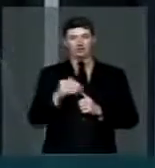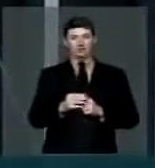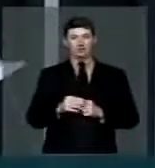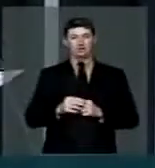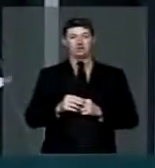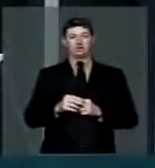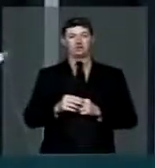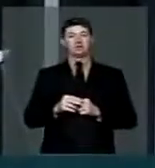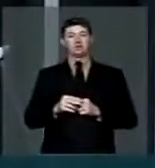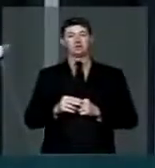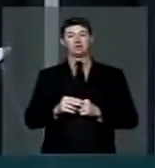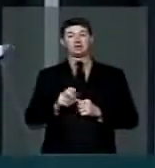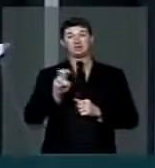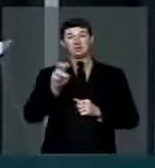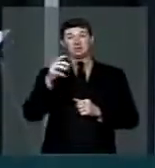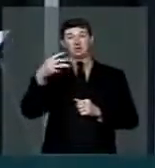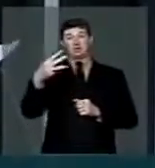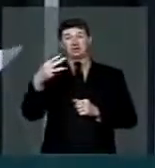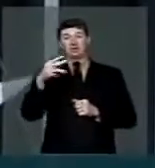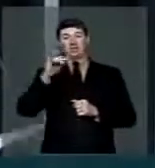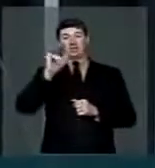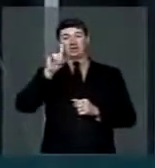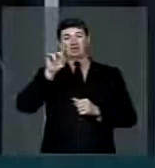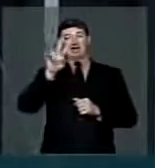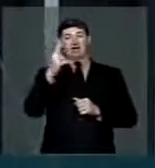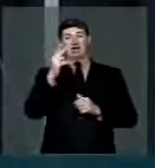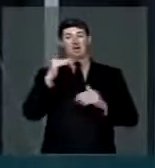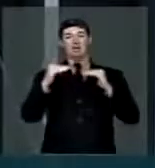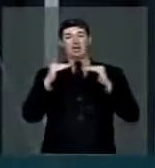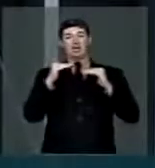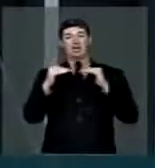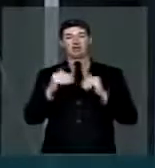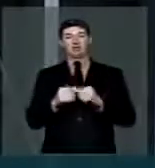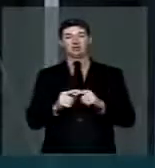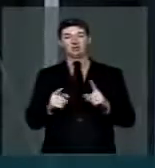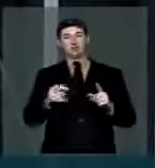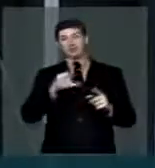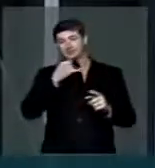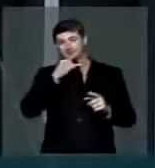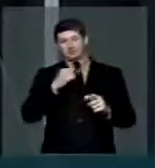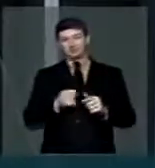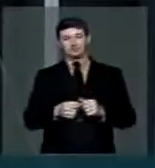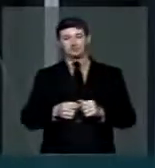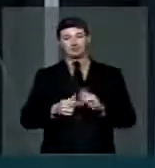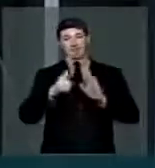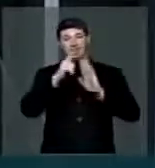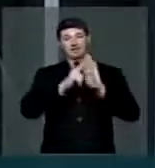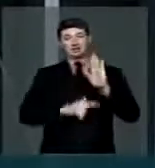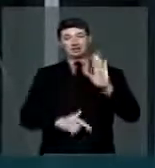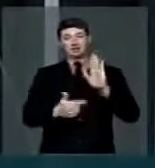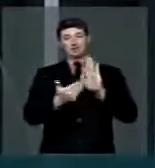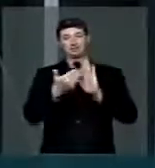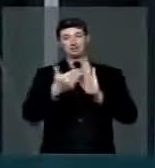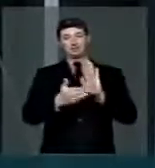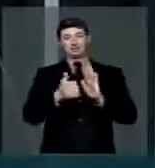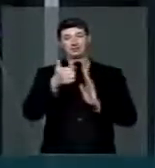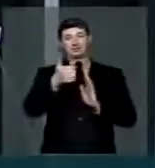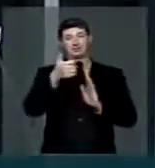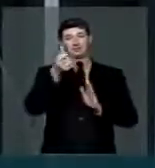Cinquenta e três com IDH médio. Infelizmente, temos aqui uma lista com